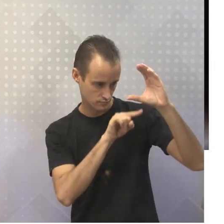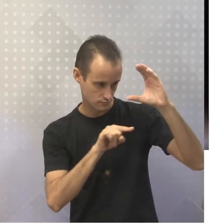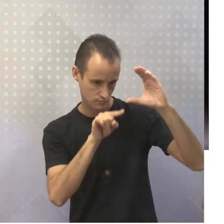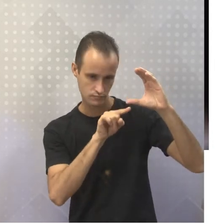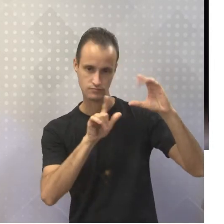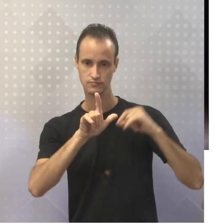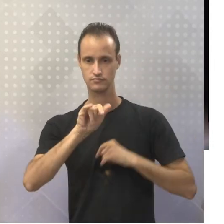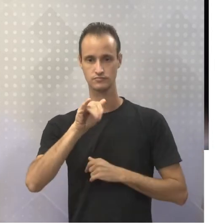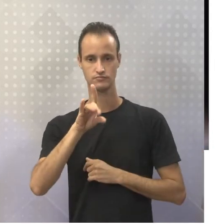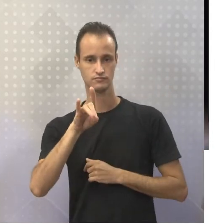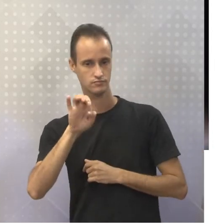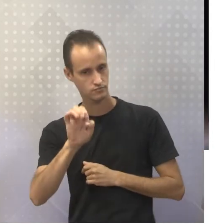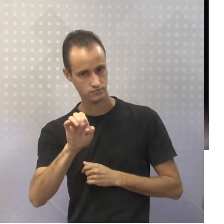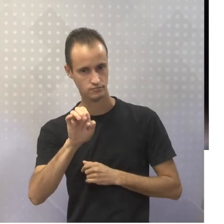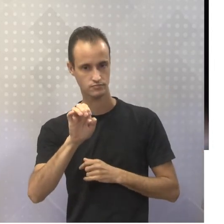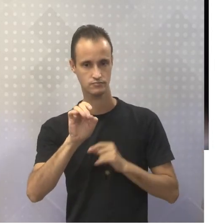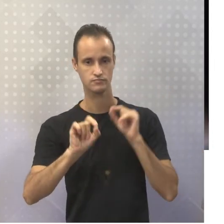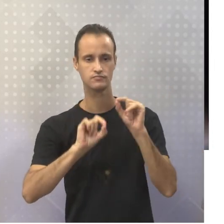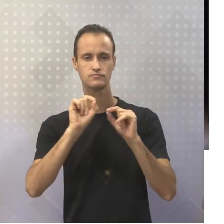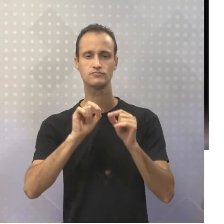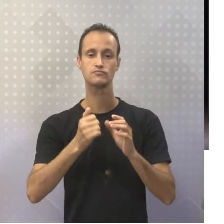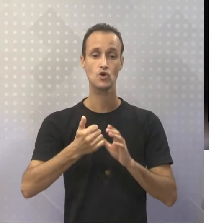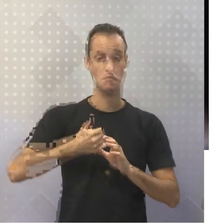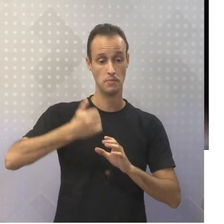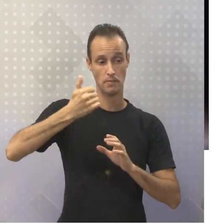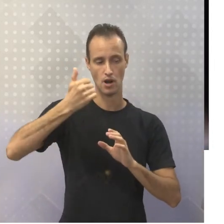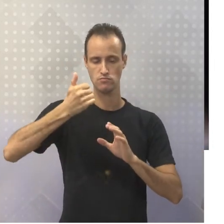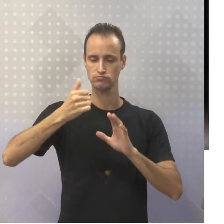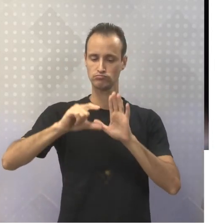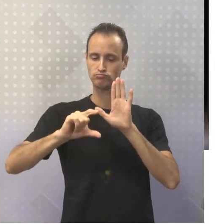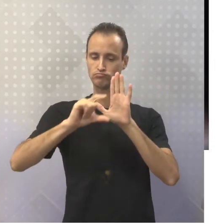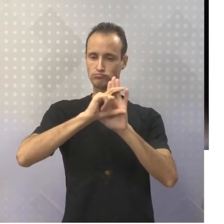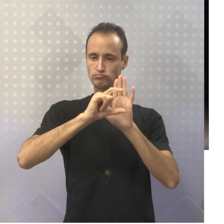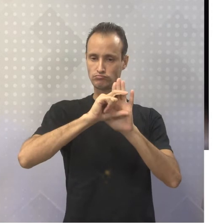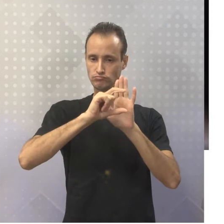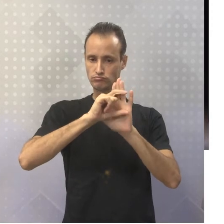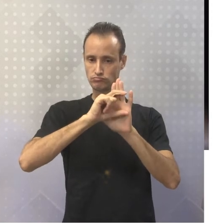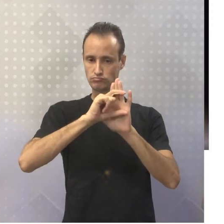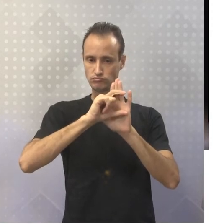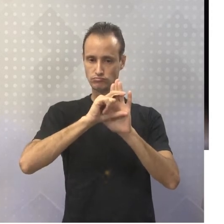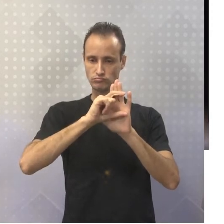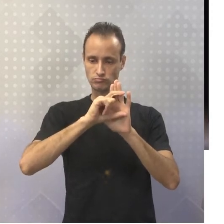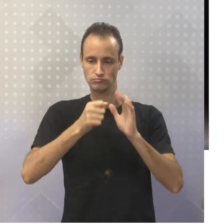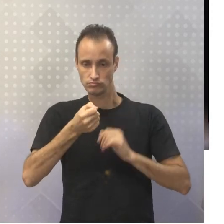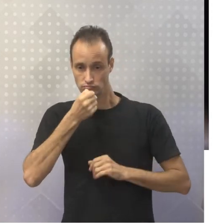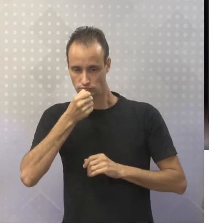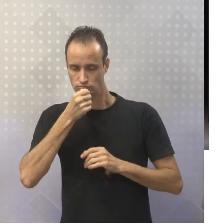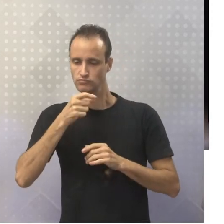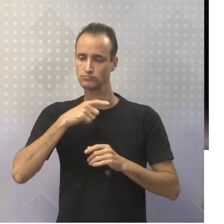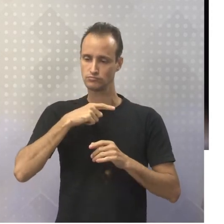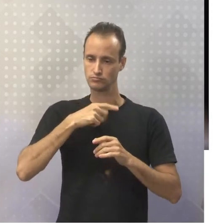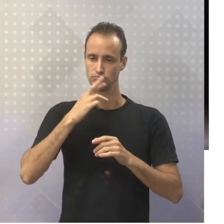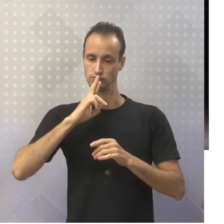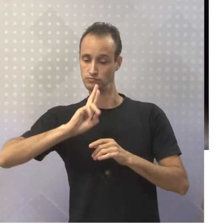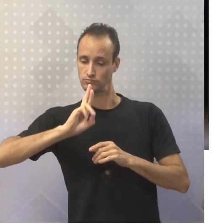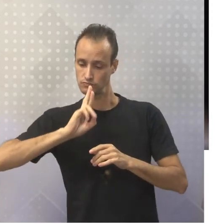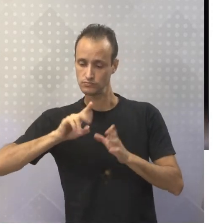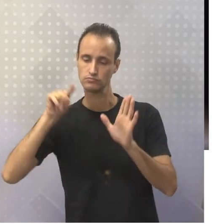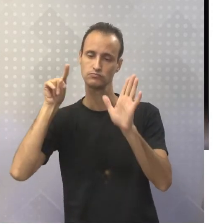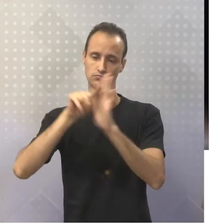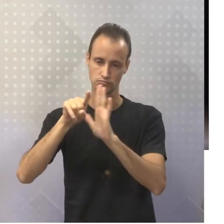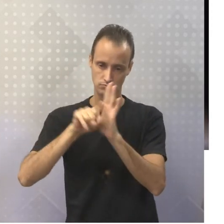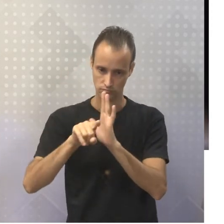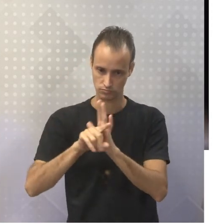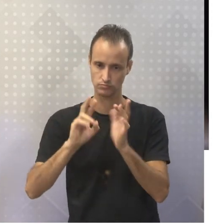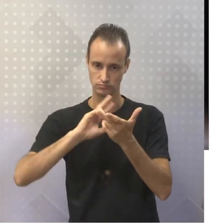A LIDE vai ser sempre o primeiro parágrafo da reportagem, né? Onde algumas perguntas vão ser respondidas, tá?